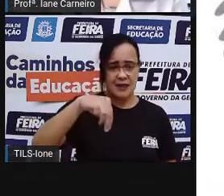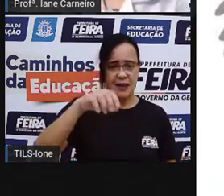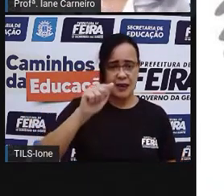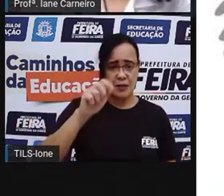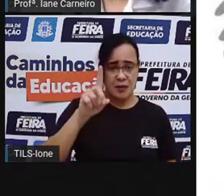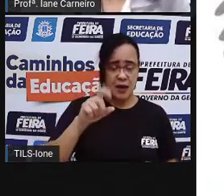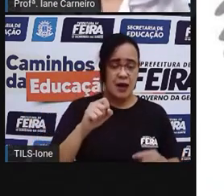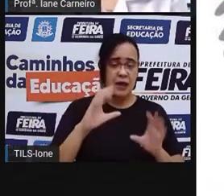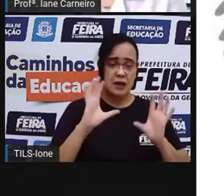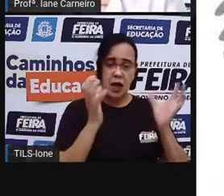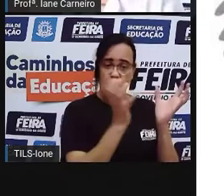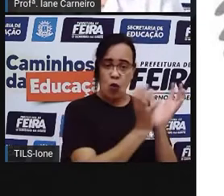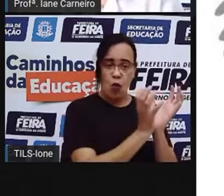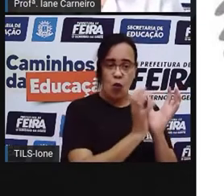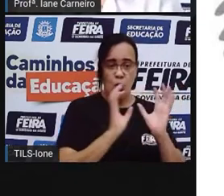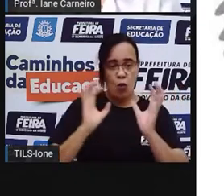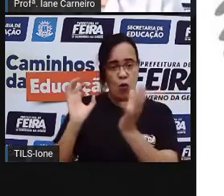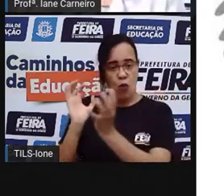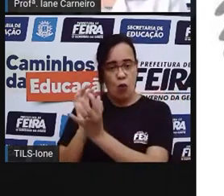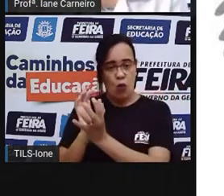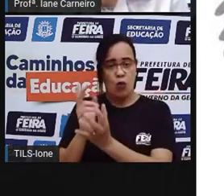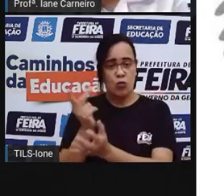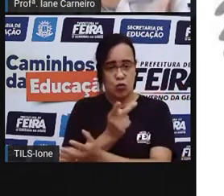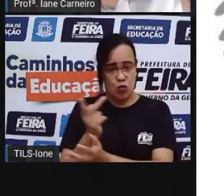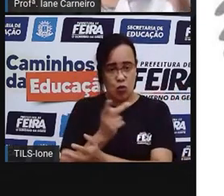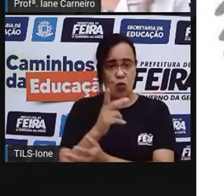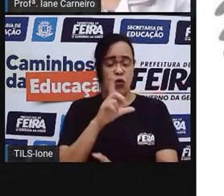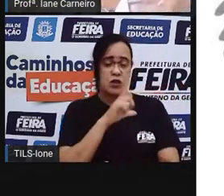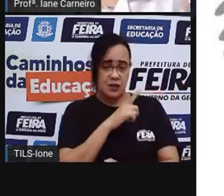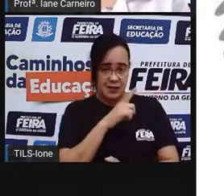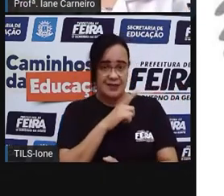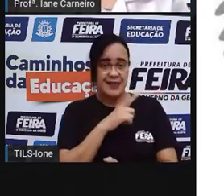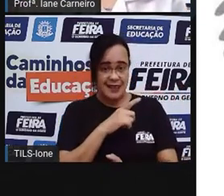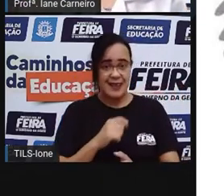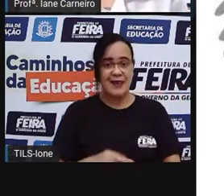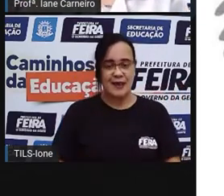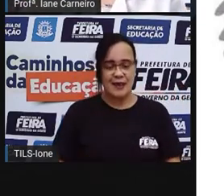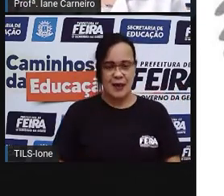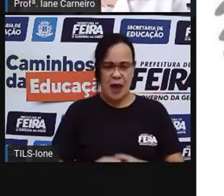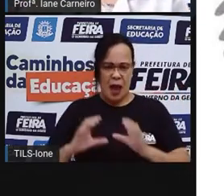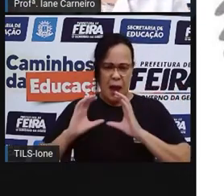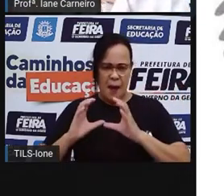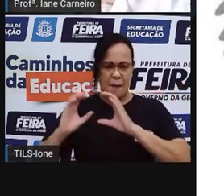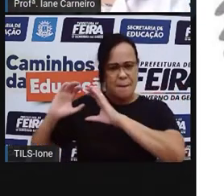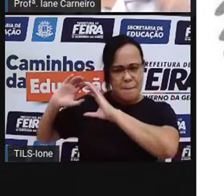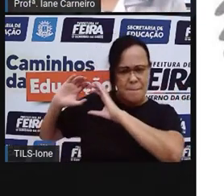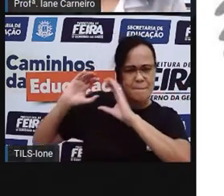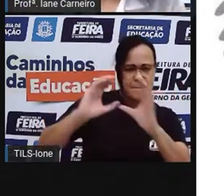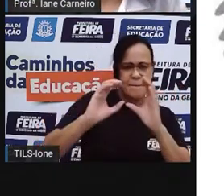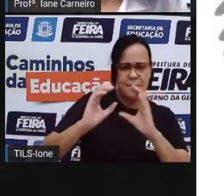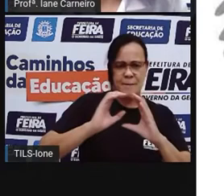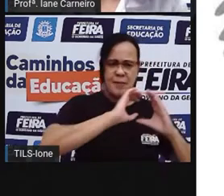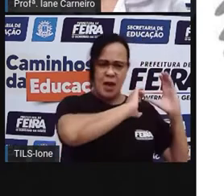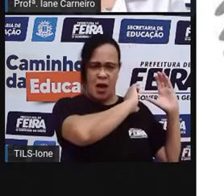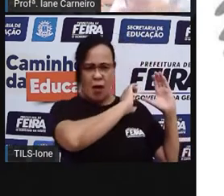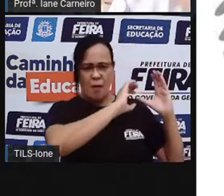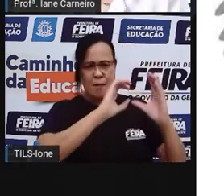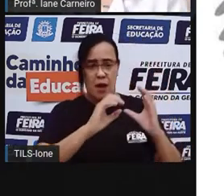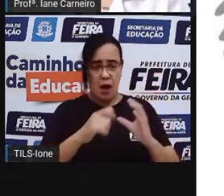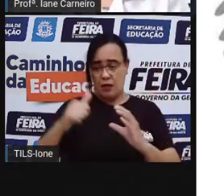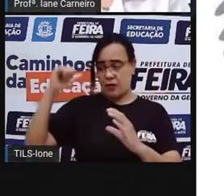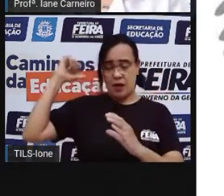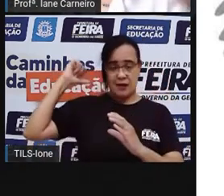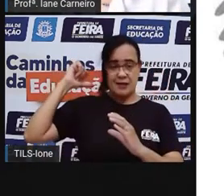qual de um lado do campo. Os jogadores que foram queimados, né? Que foram embaleados, devem ficar atrás do time adversário